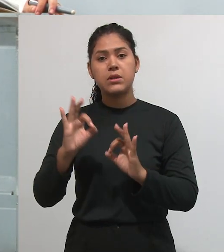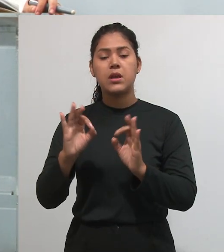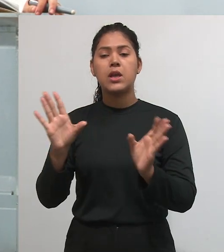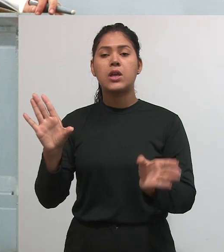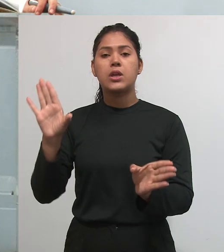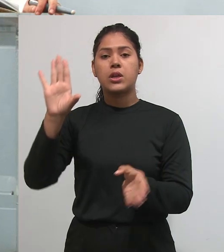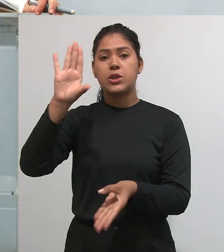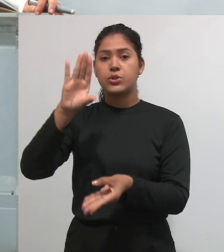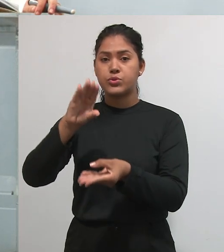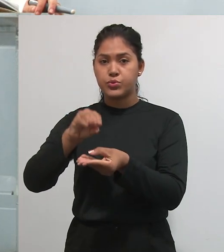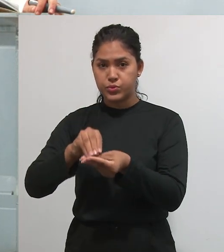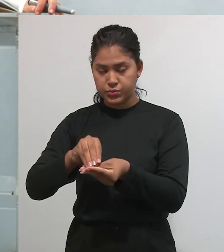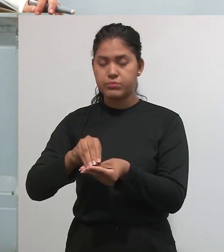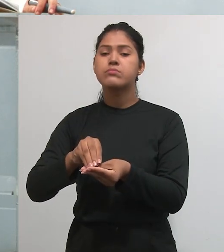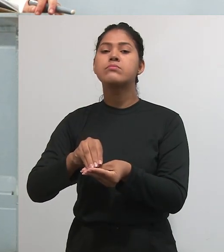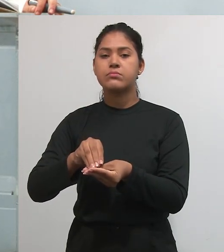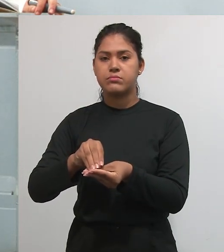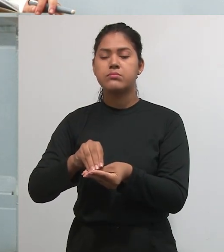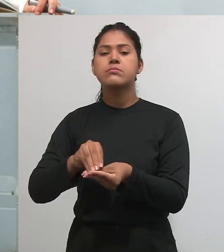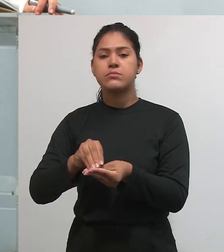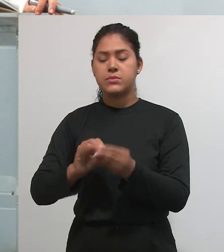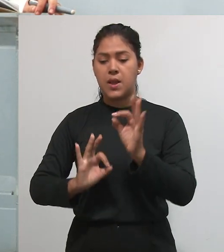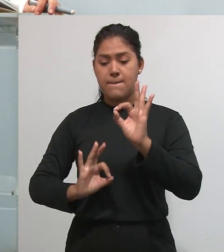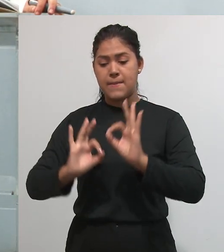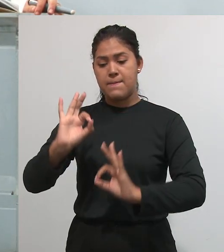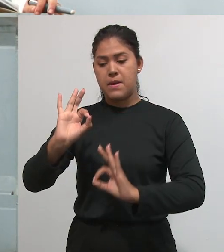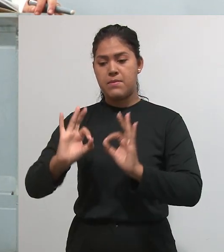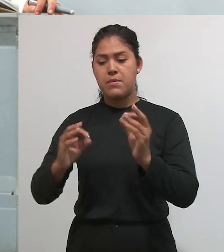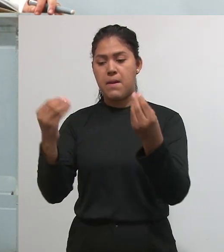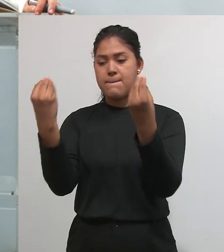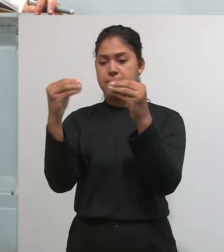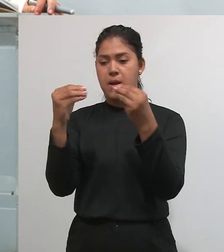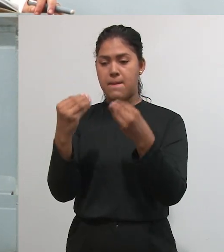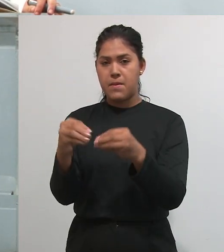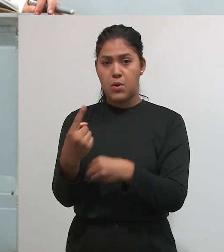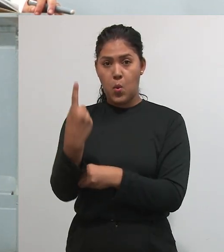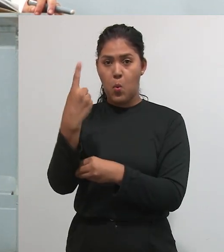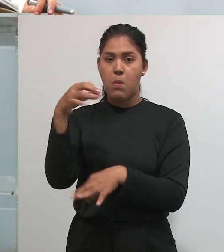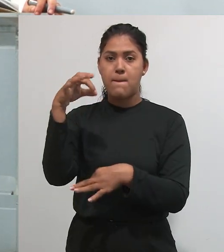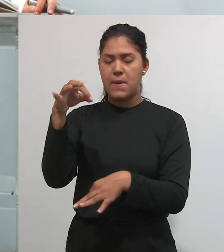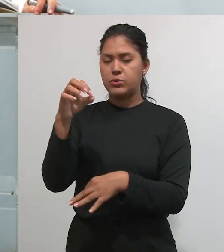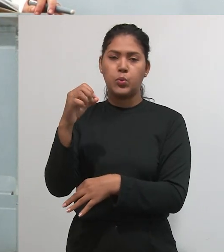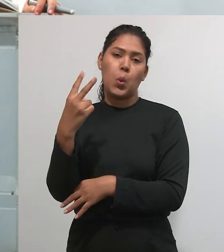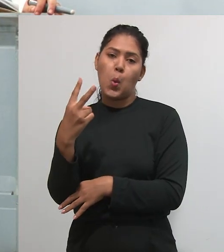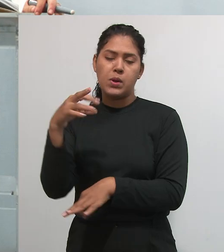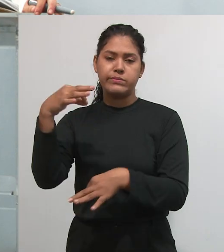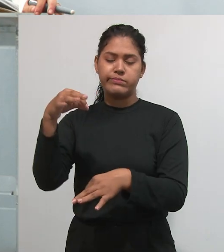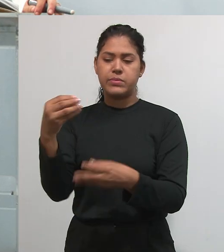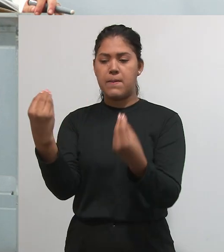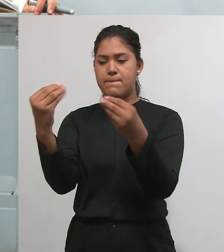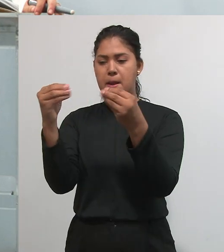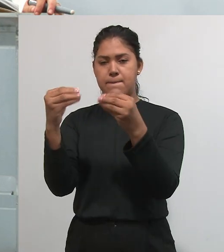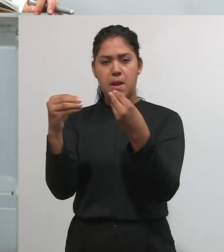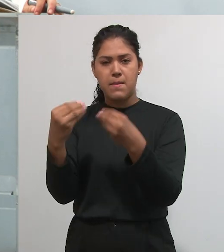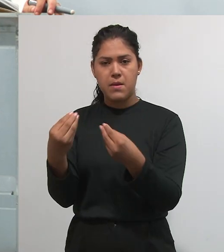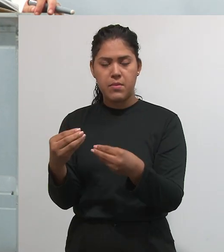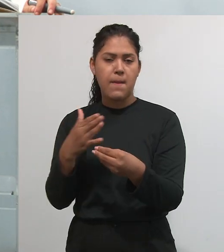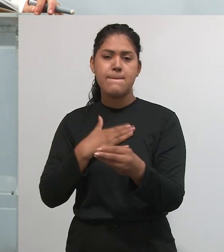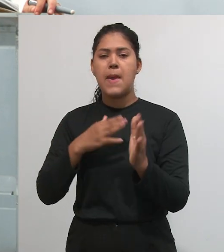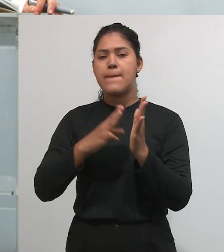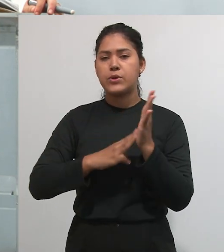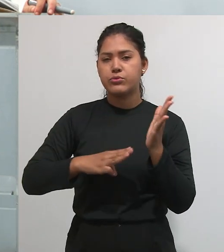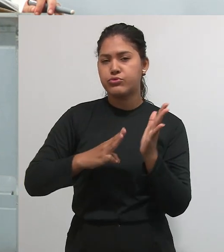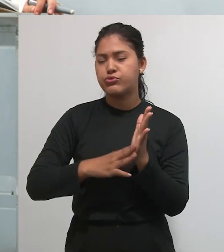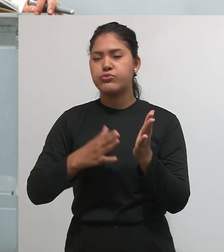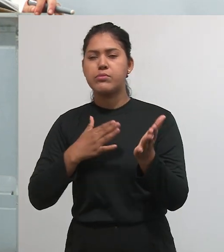expandidos. Então, eu faço ela ali em uma página. Eu sintetizo os objetivos gerais, específicos, a metodologia que eu usei, as